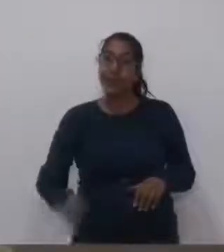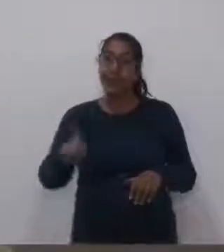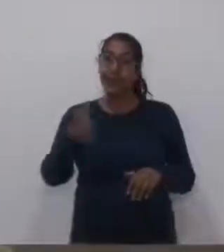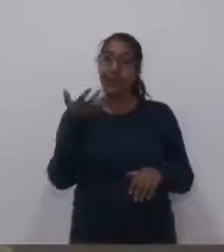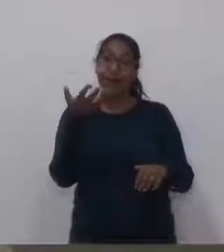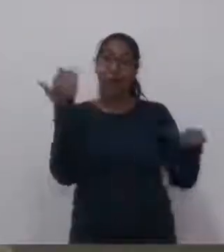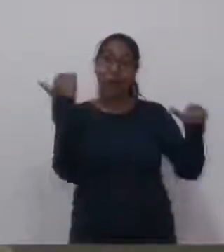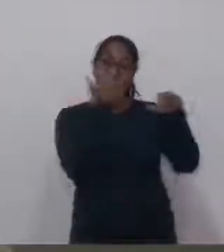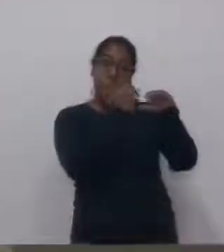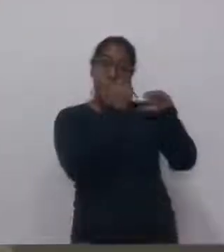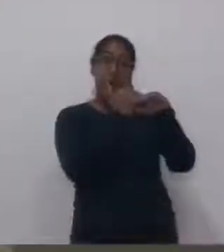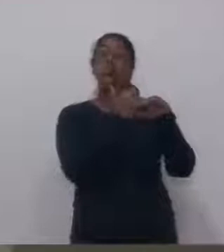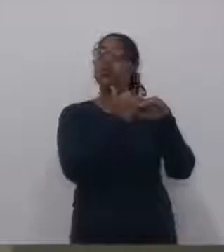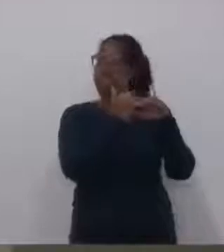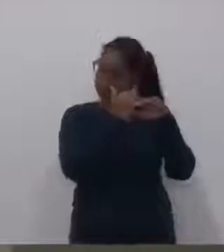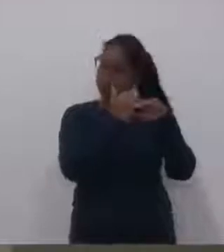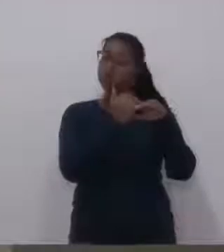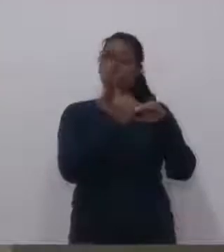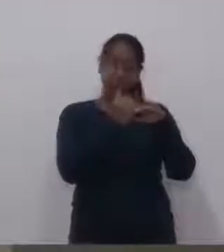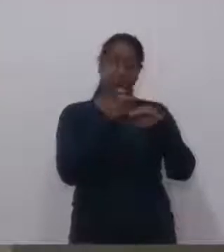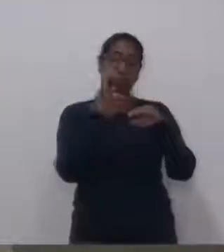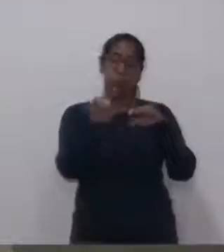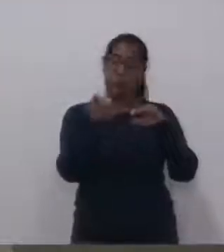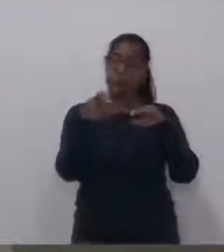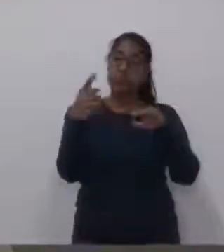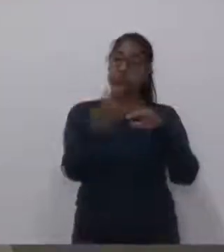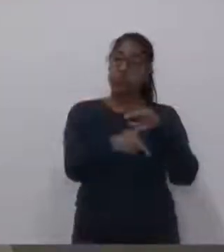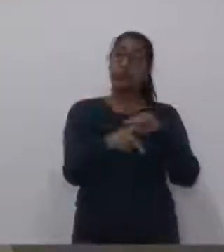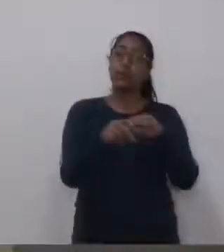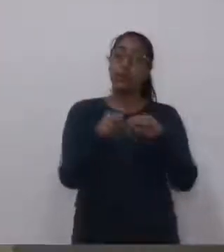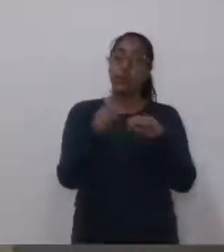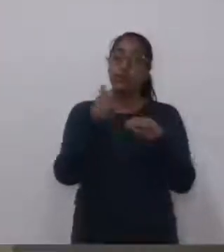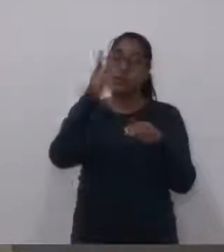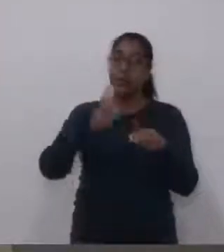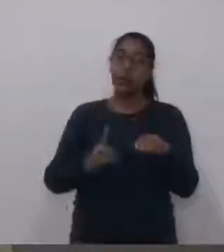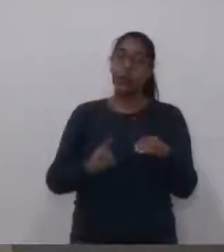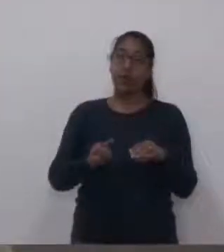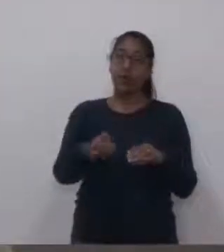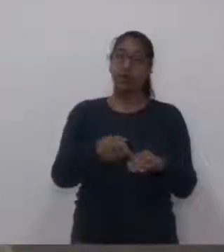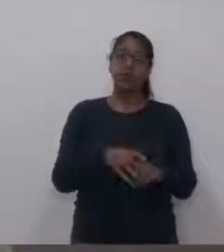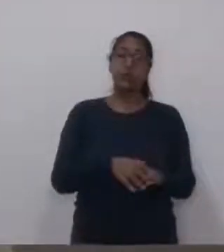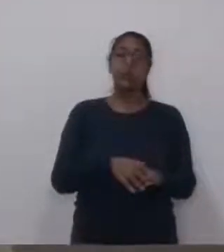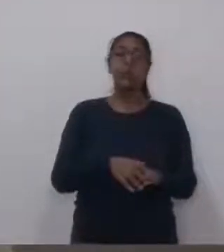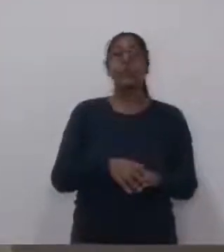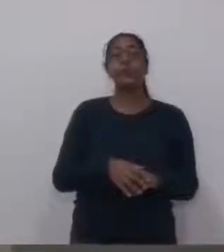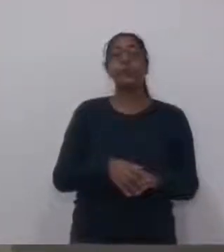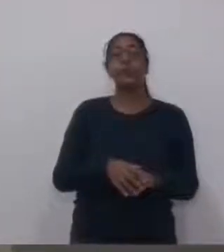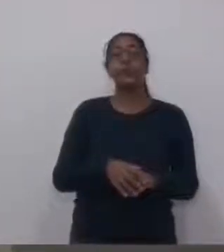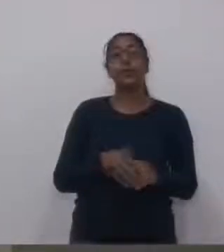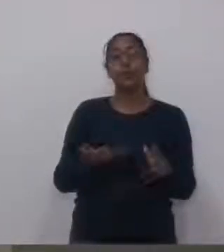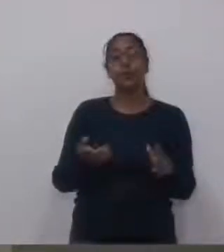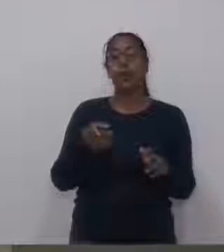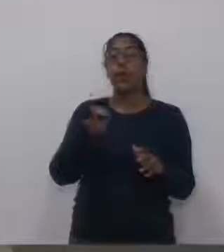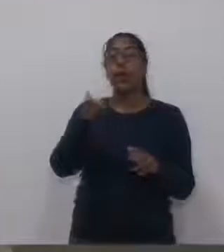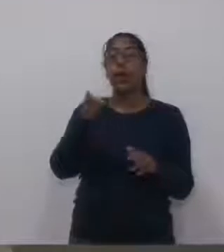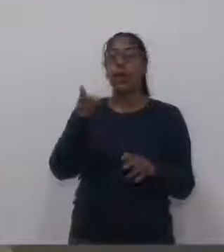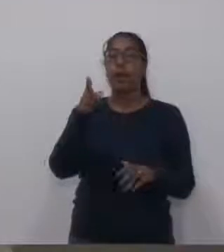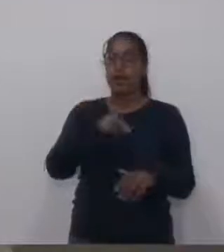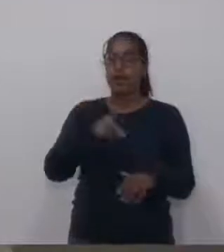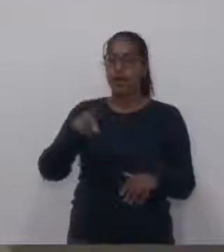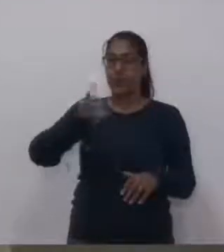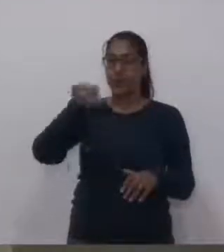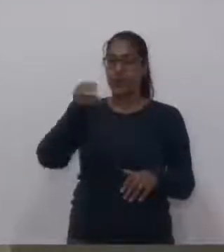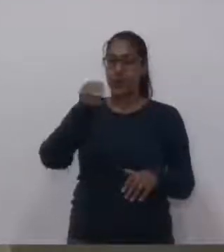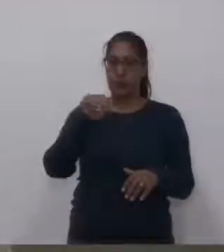volto a dizer, temos casos exemplares, como esse citado aqui, da